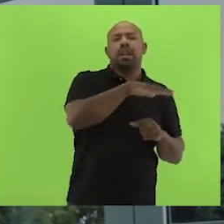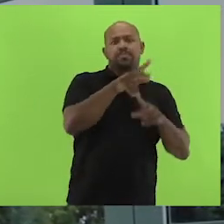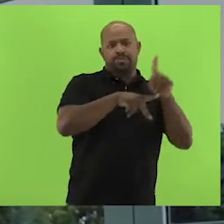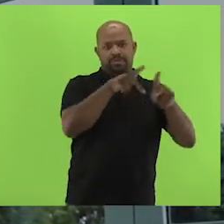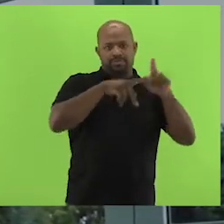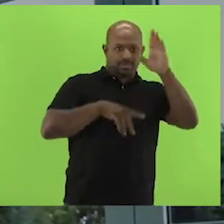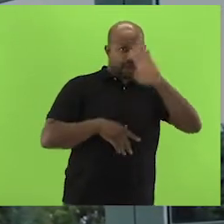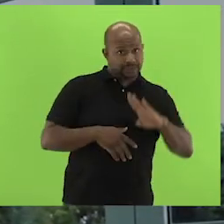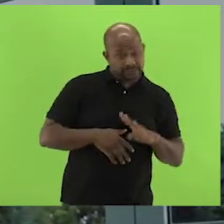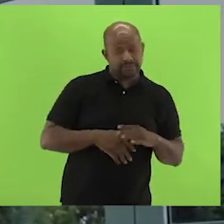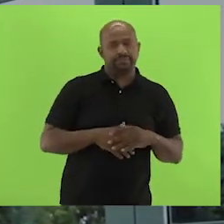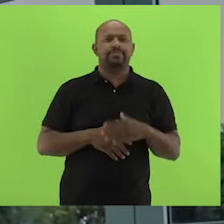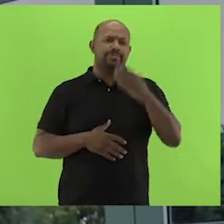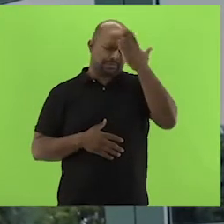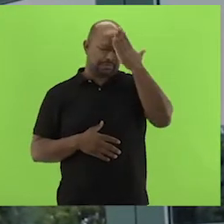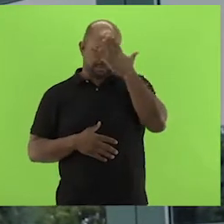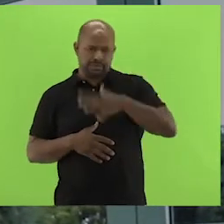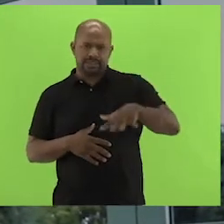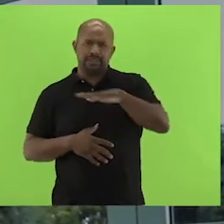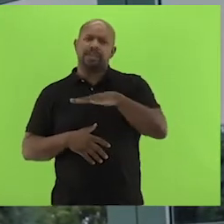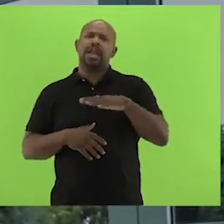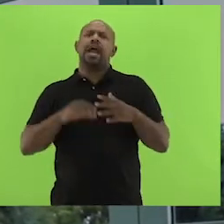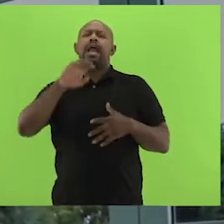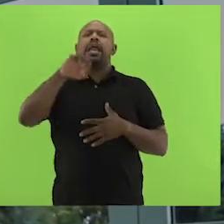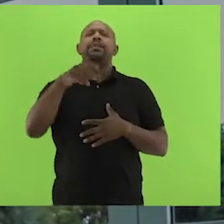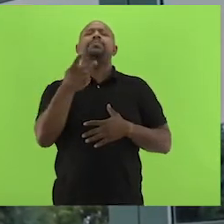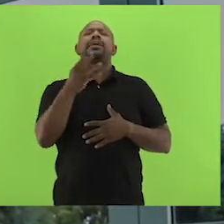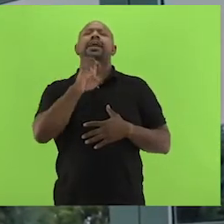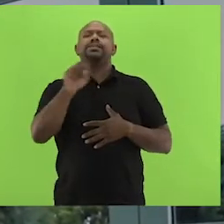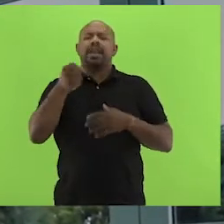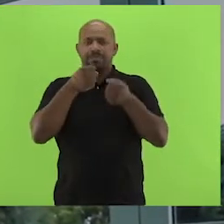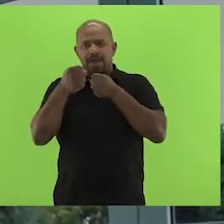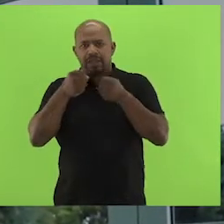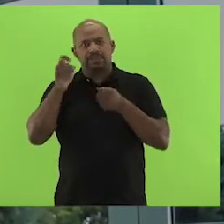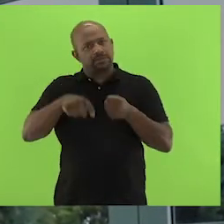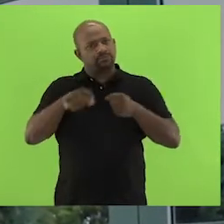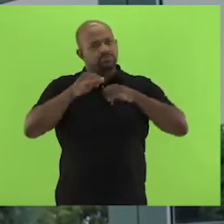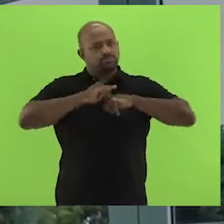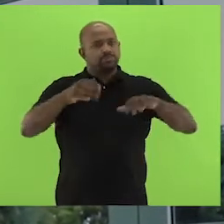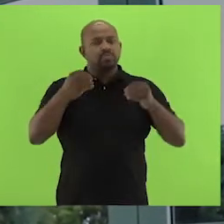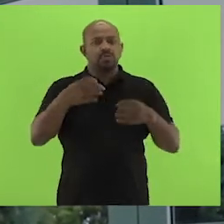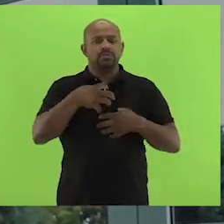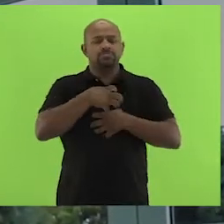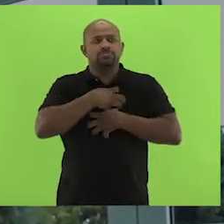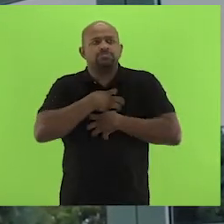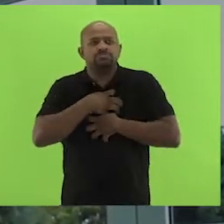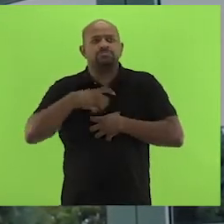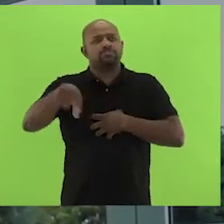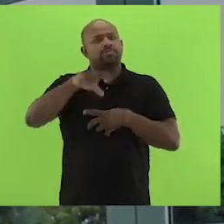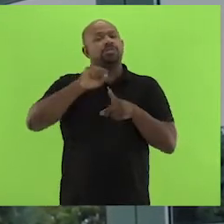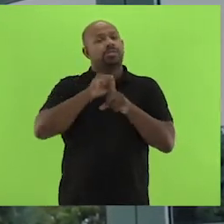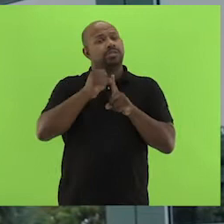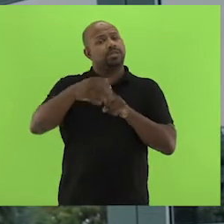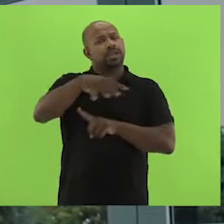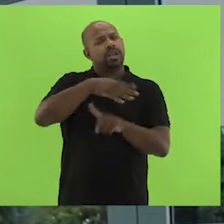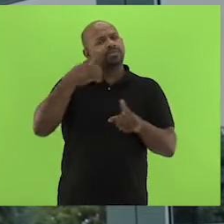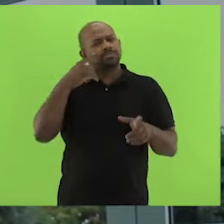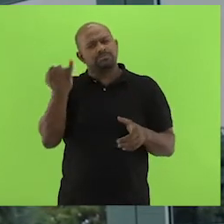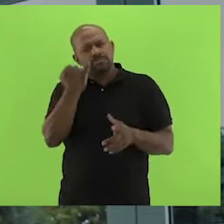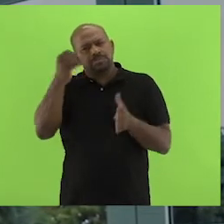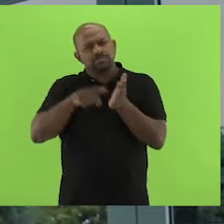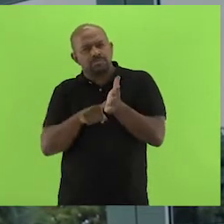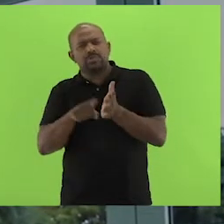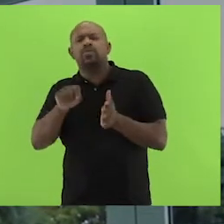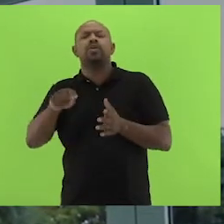Sabe-se que a imprensa é um espaço que produz muitos sentidos na sociedade, e é importante analisar o que a